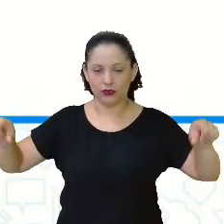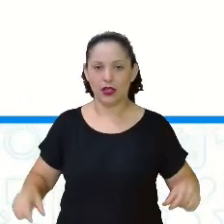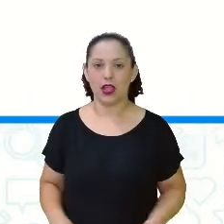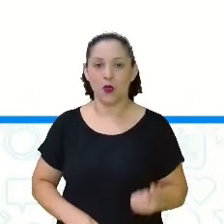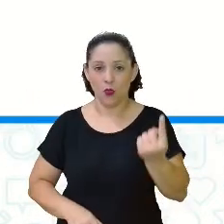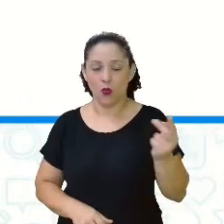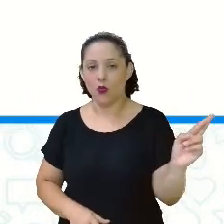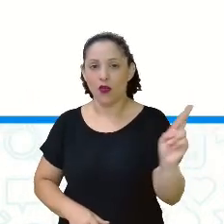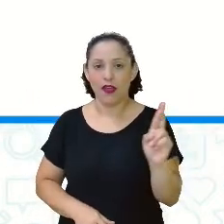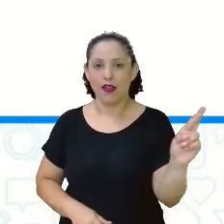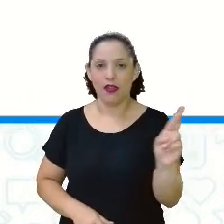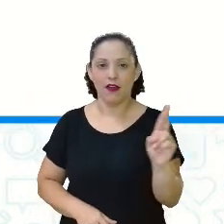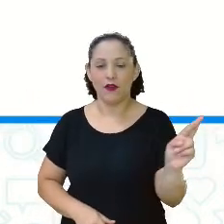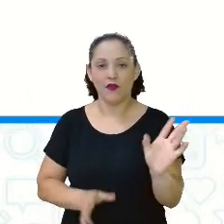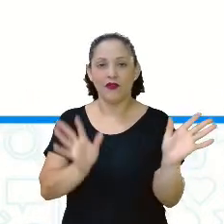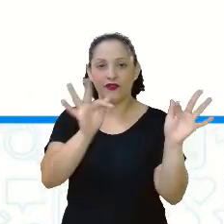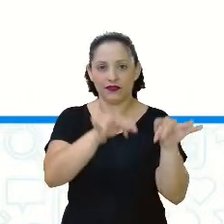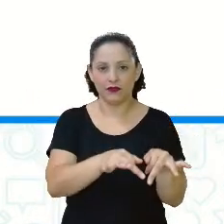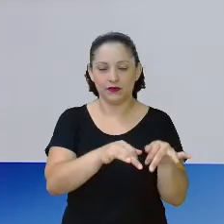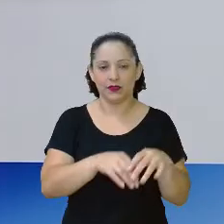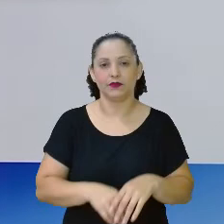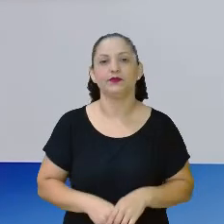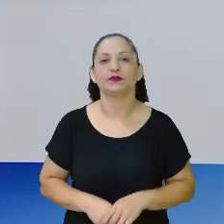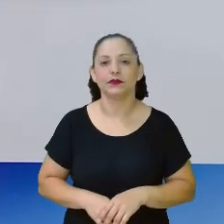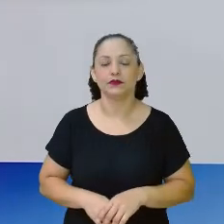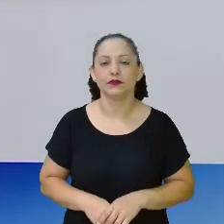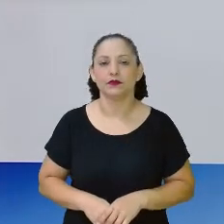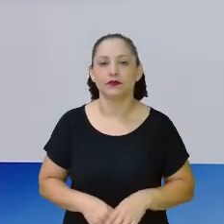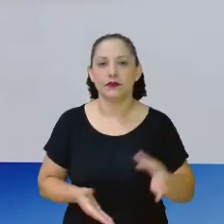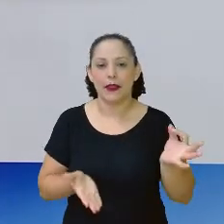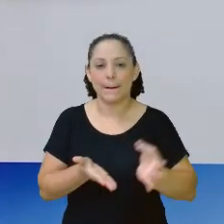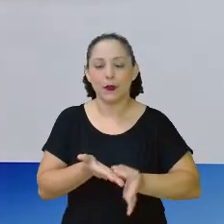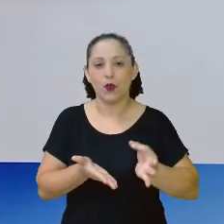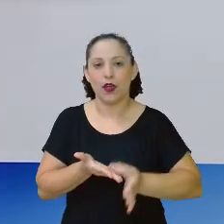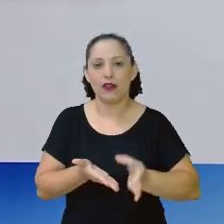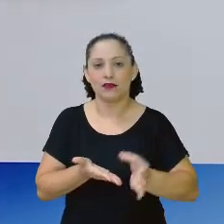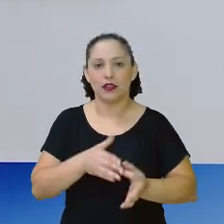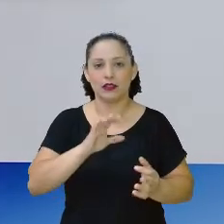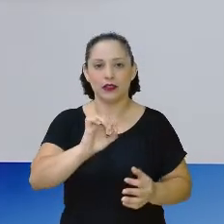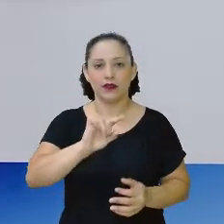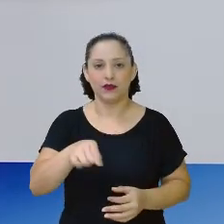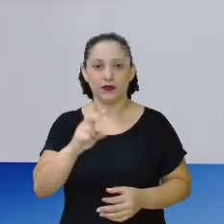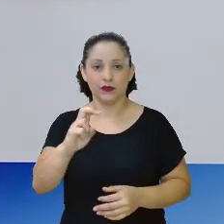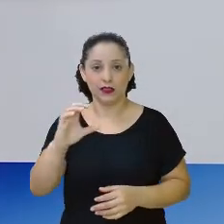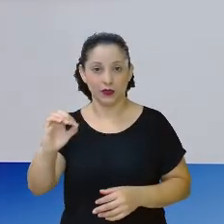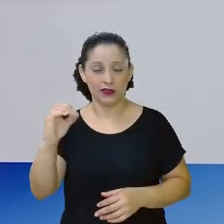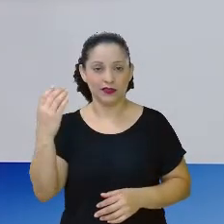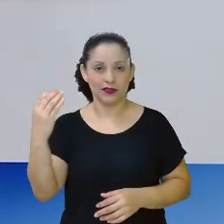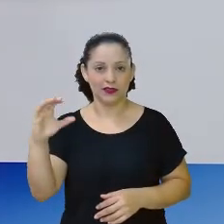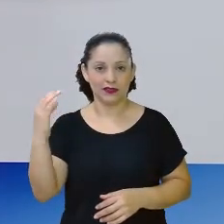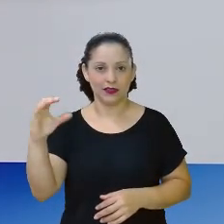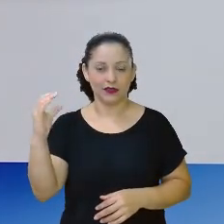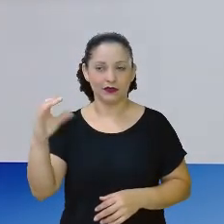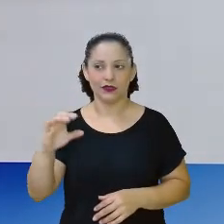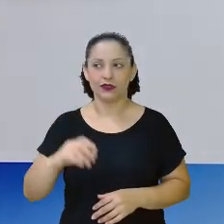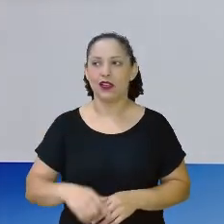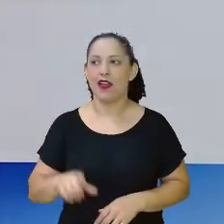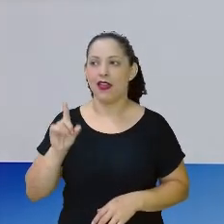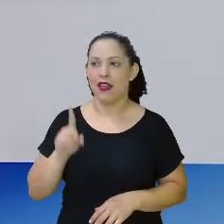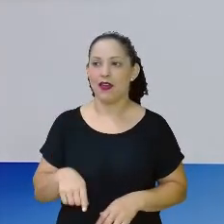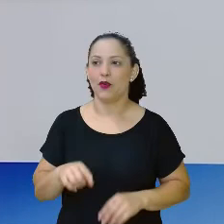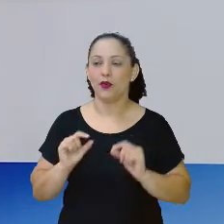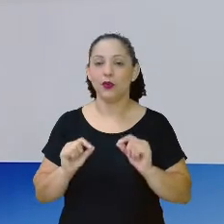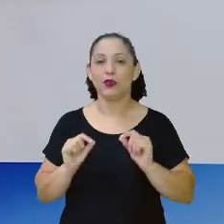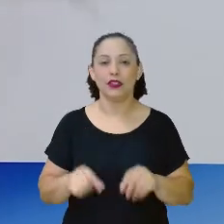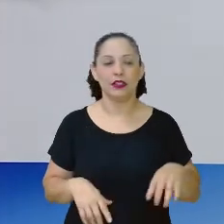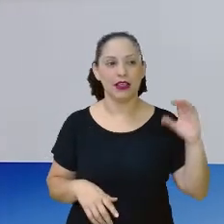escrita de um real no final? Pois é. E a moeda de 50 centavos? Aqui comecei com zero real. E aqui